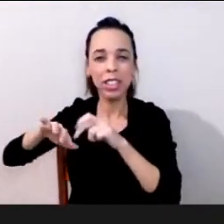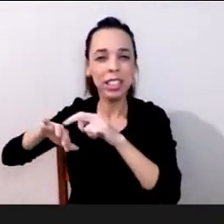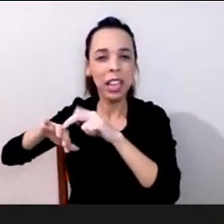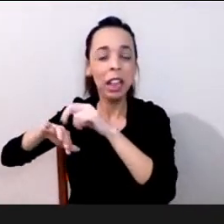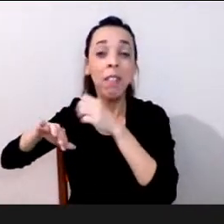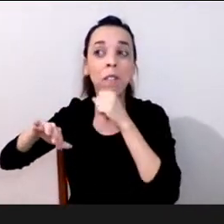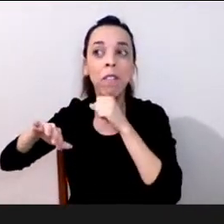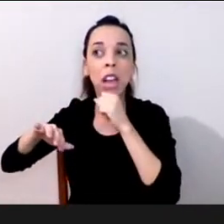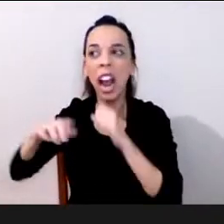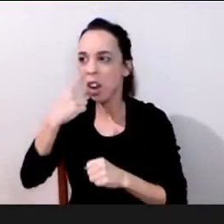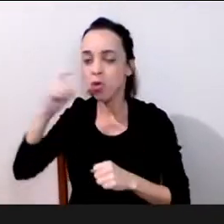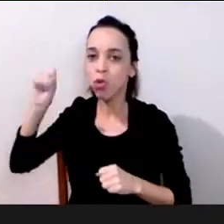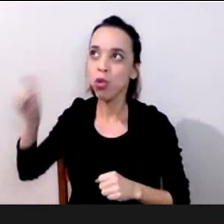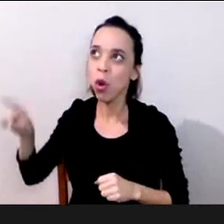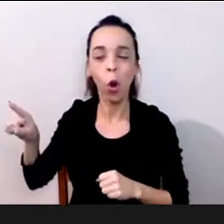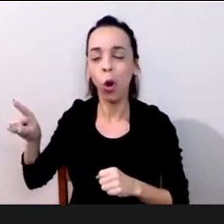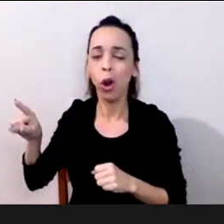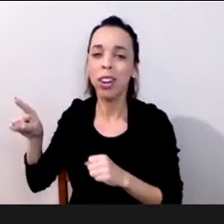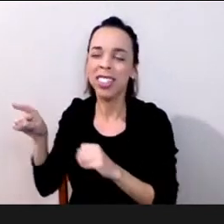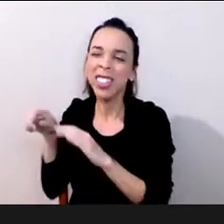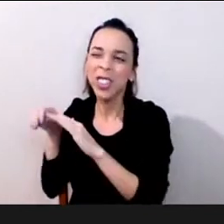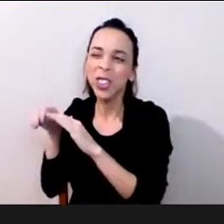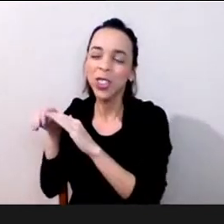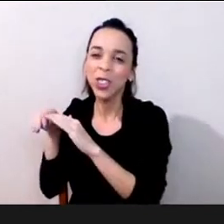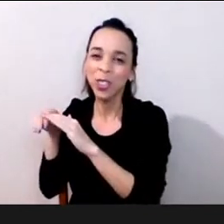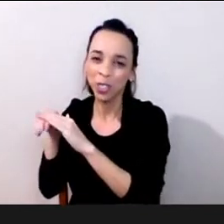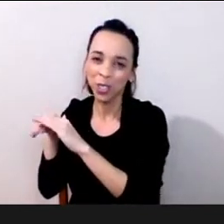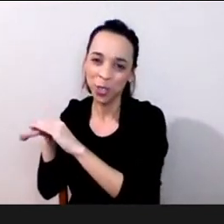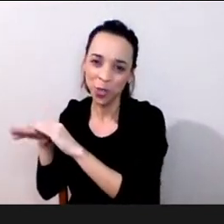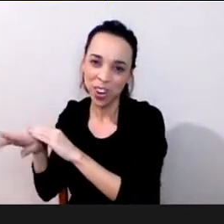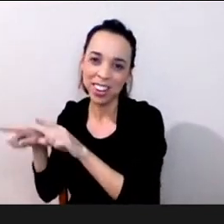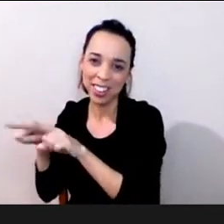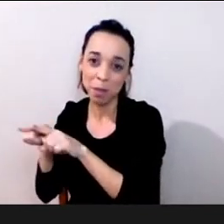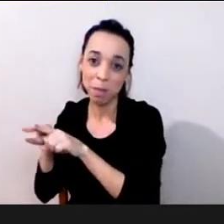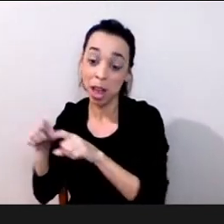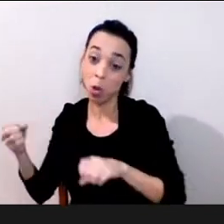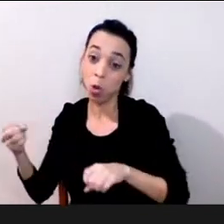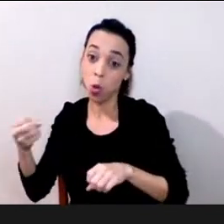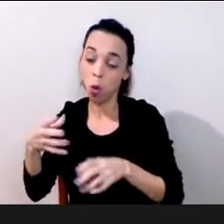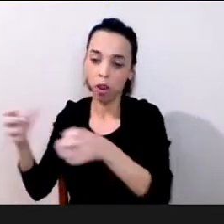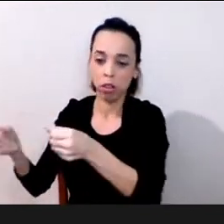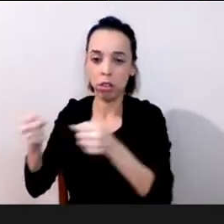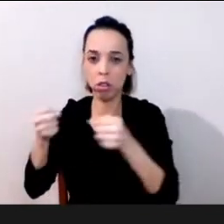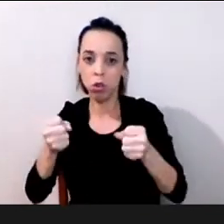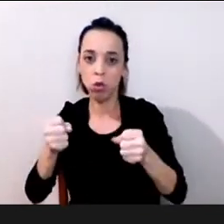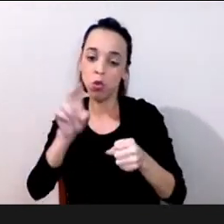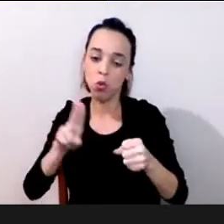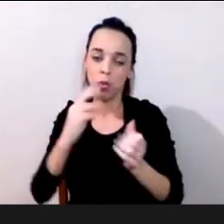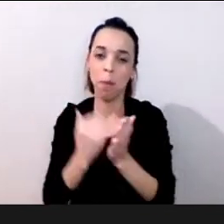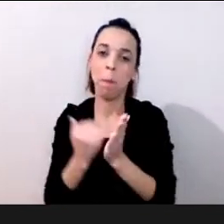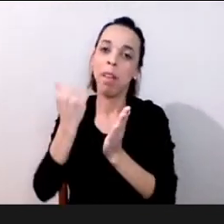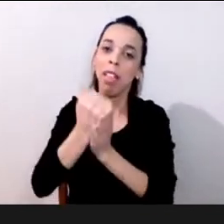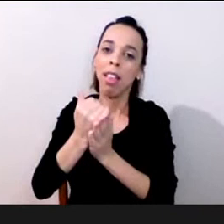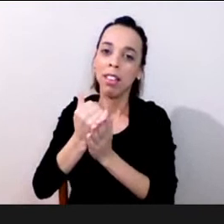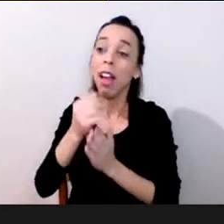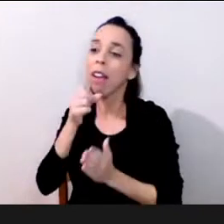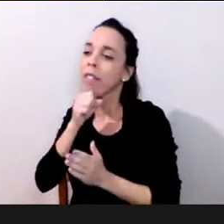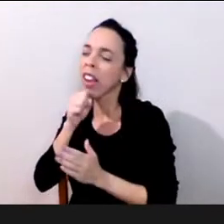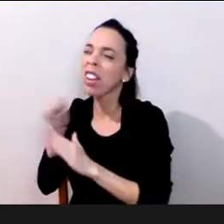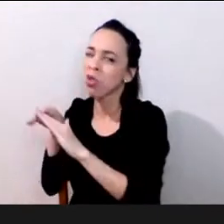como como como caminho né eu acho que não só do Senac mas mas no campo da educação mesmo né